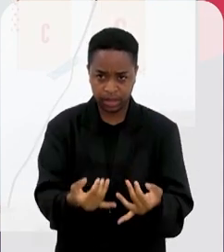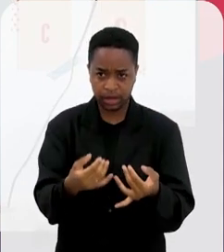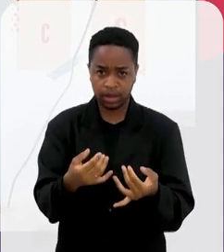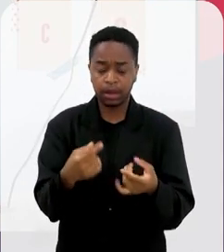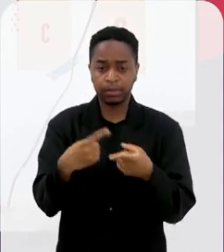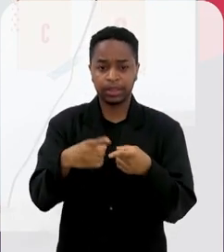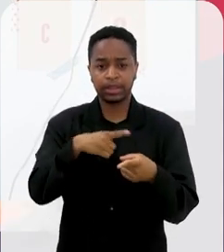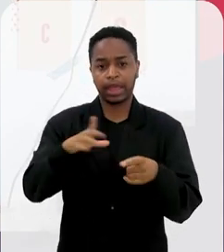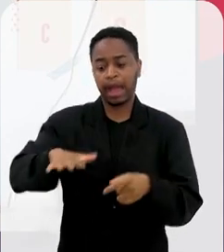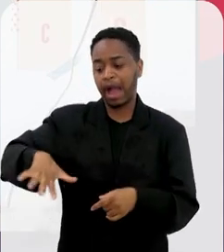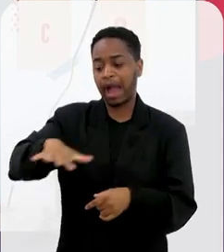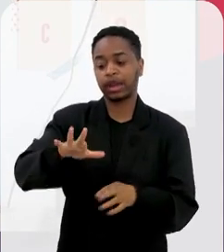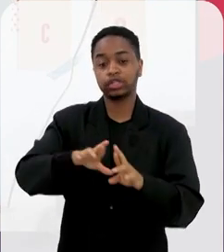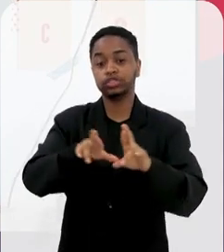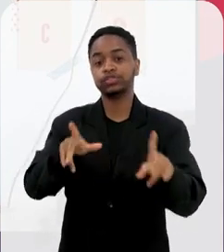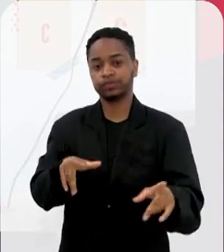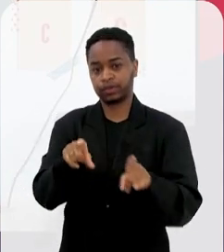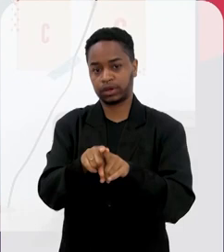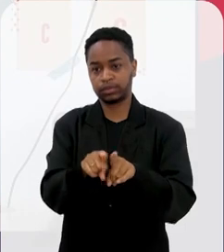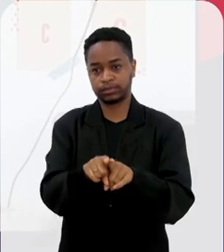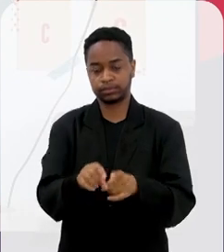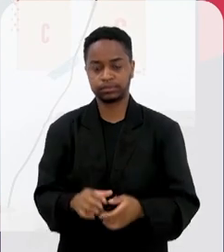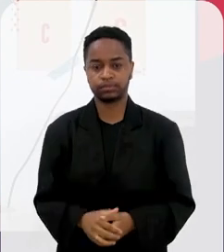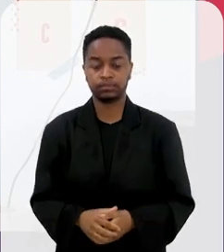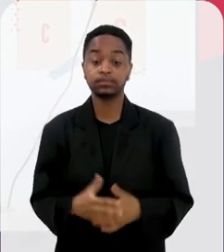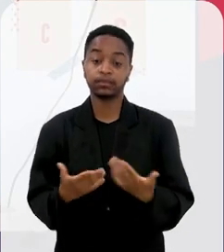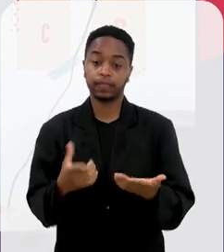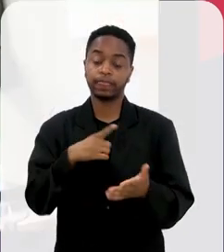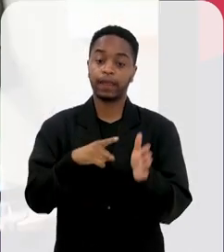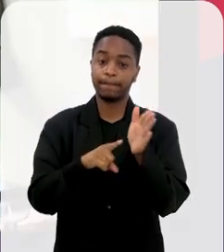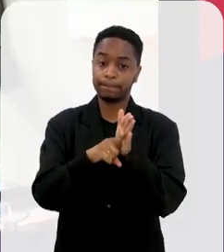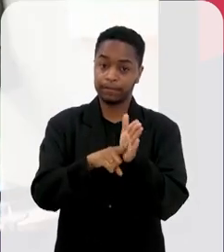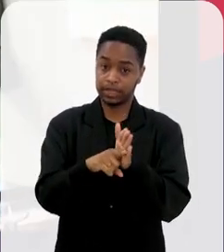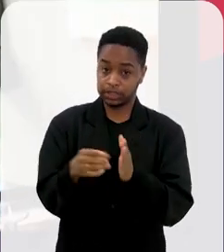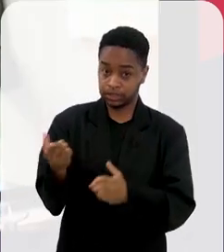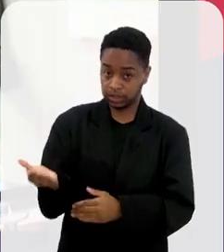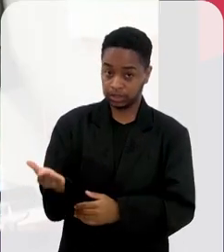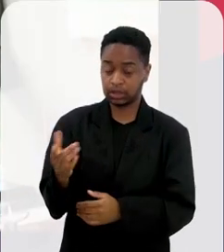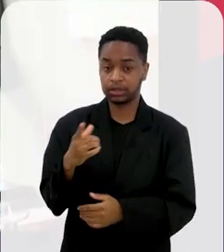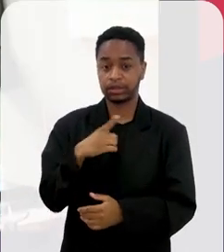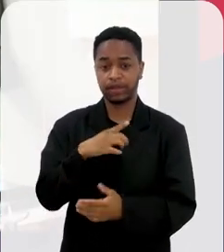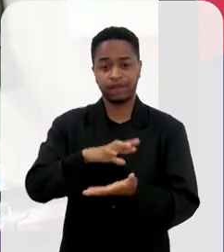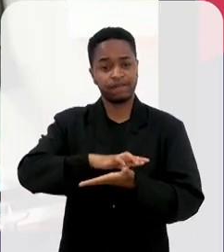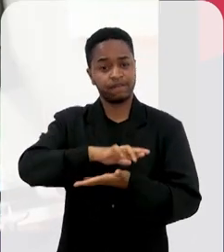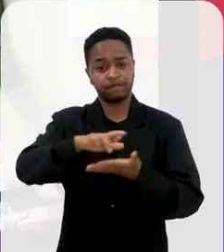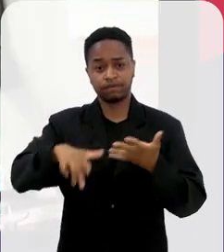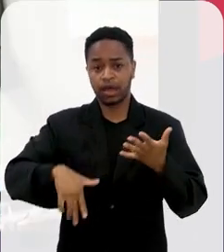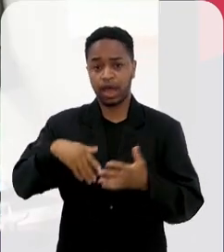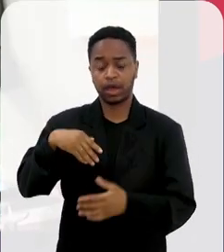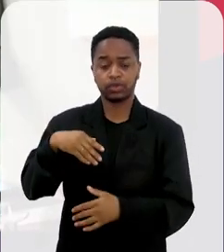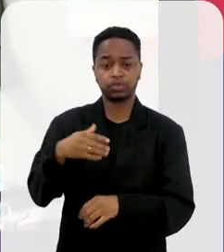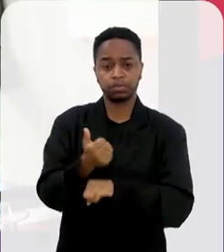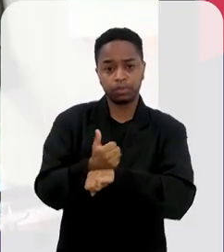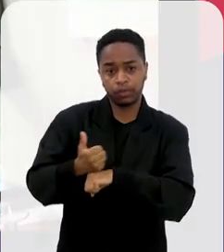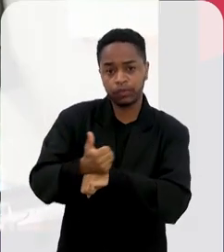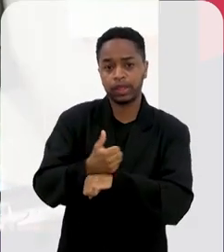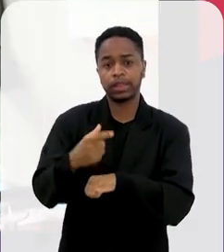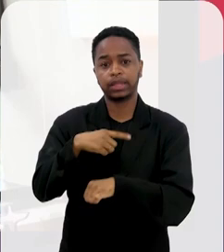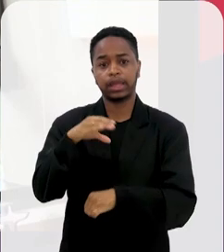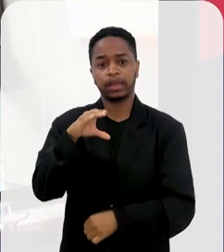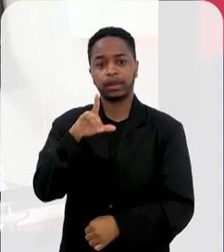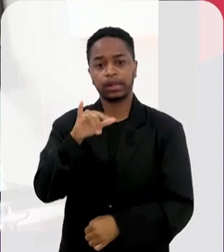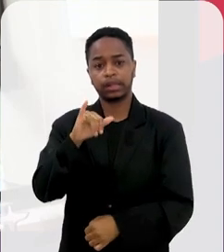pouquinho sobre isso? Cientistas de áreas diferentes também. Uma pesquisa como essa envolve várias expertise,